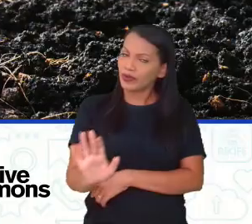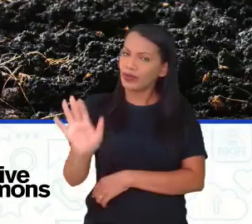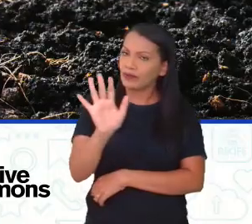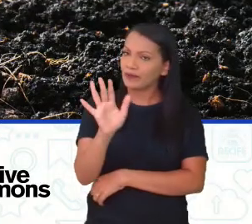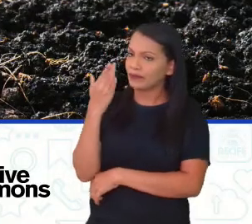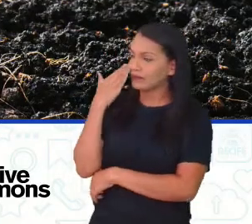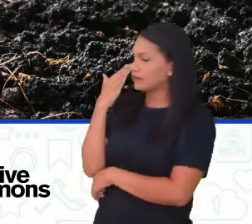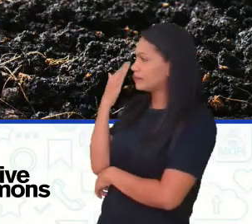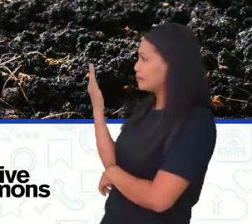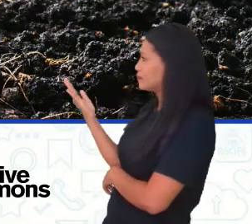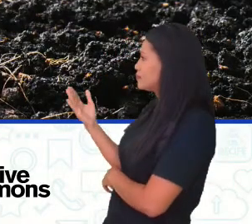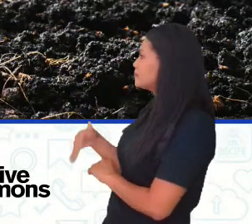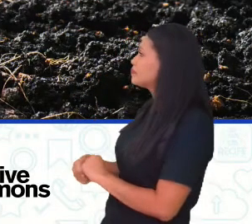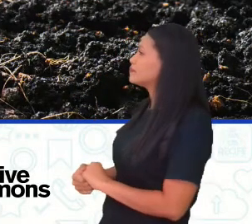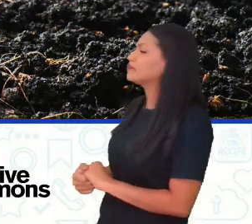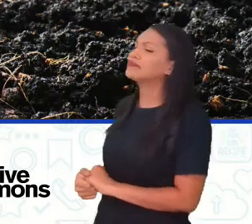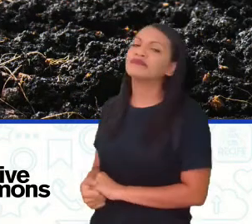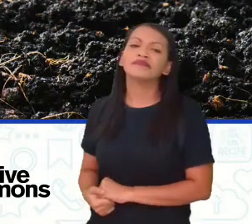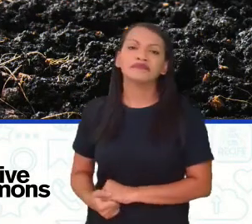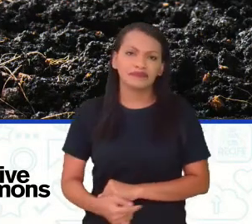imagem que chega pra você